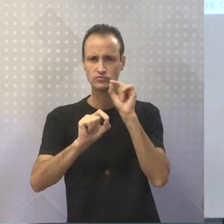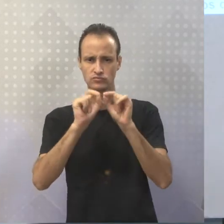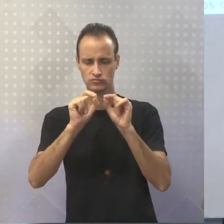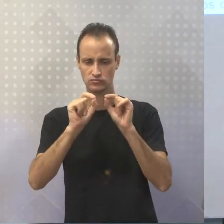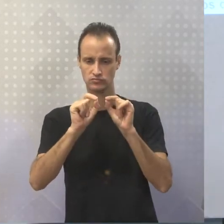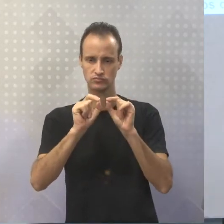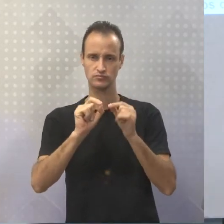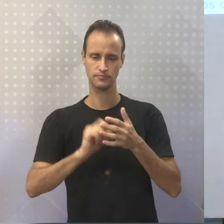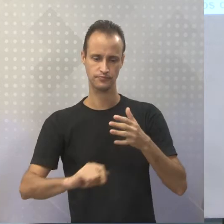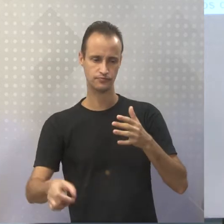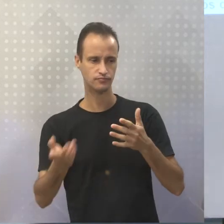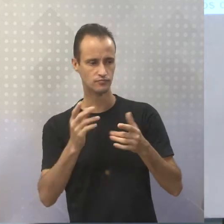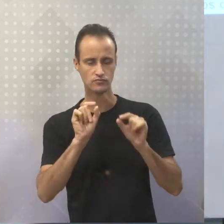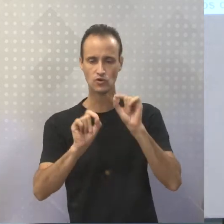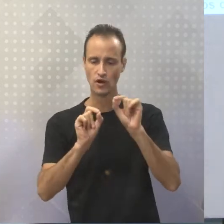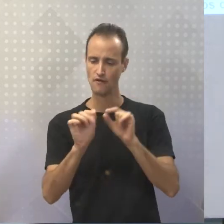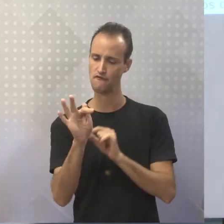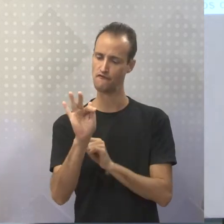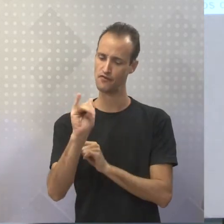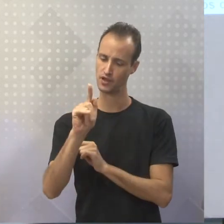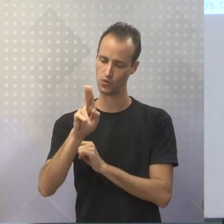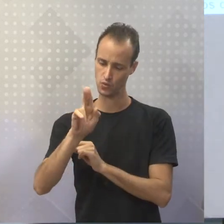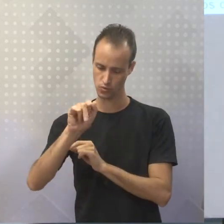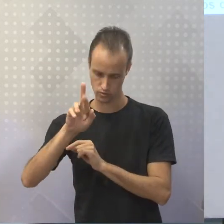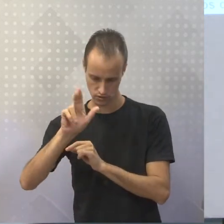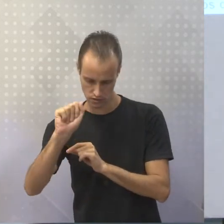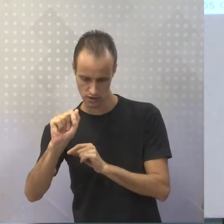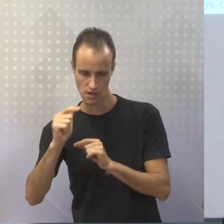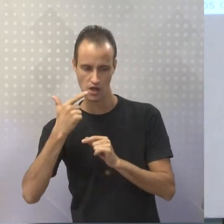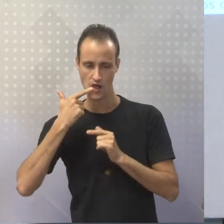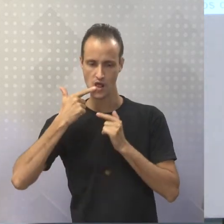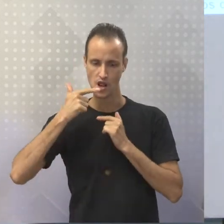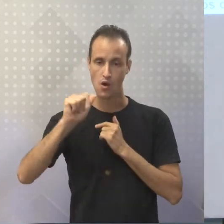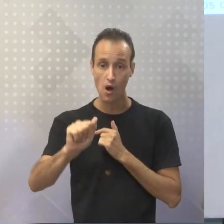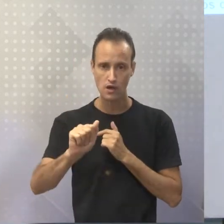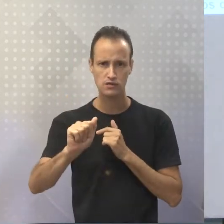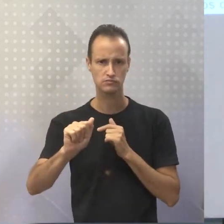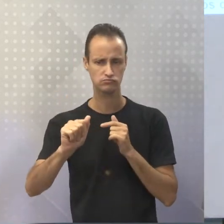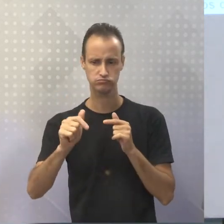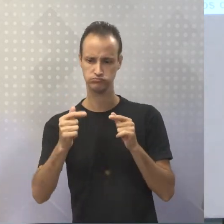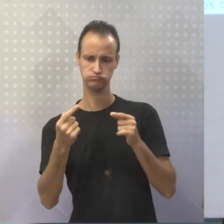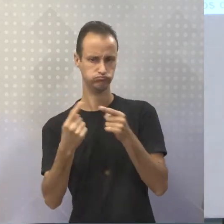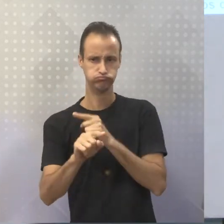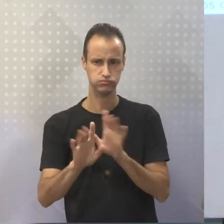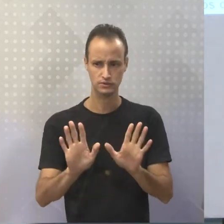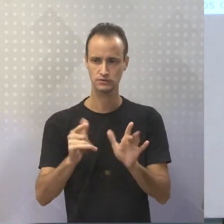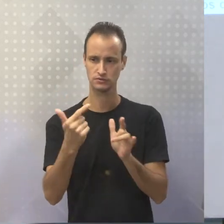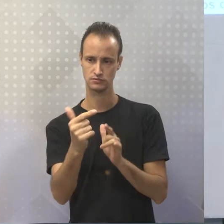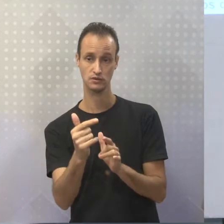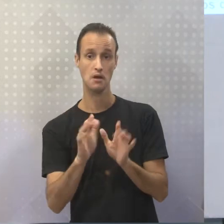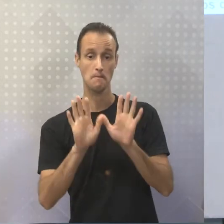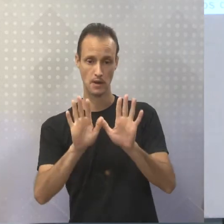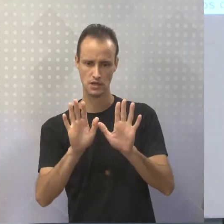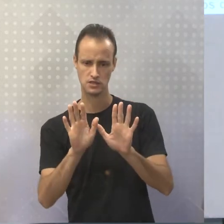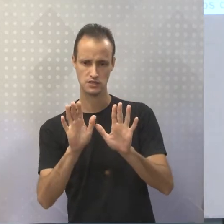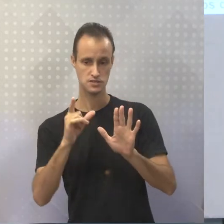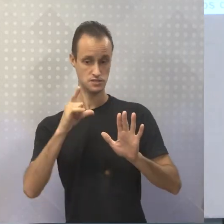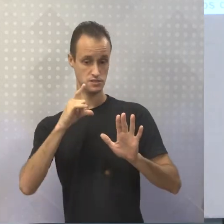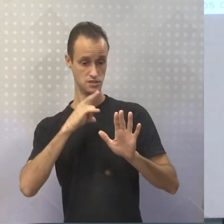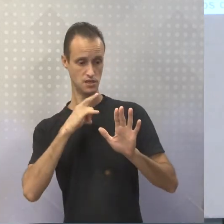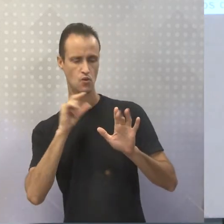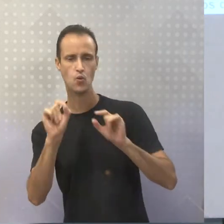das figuras de linguagem. Agora, claro, isso não significa dizer que as figuras de linguagem não